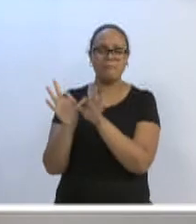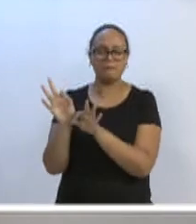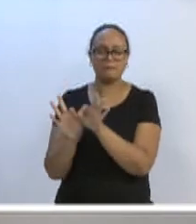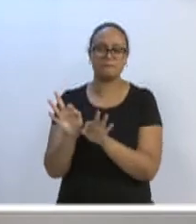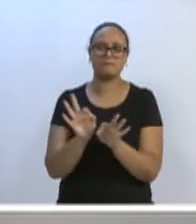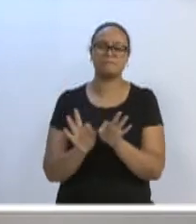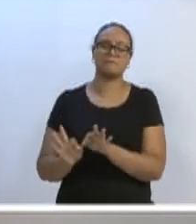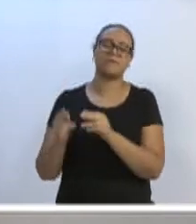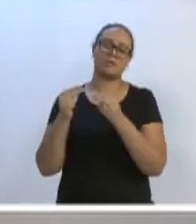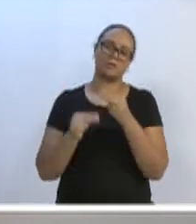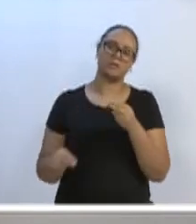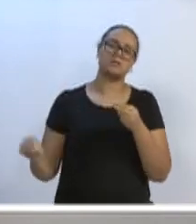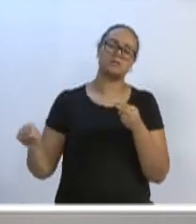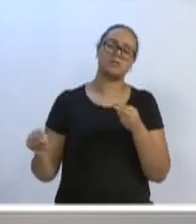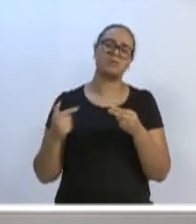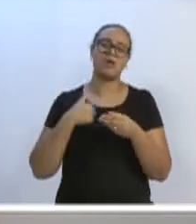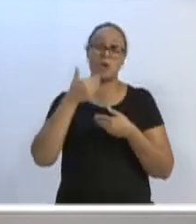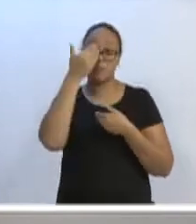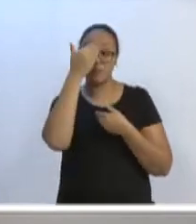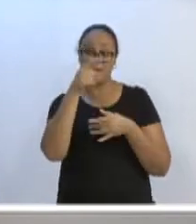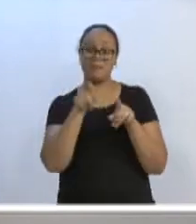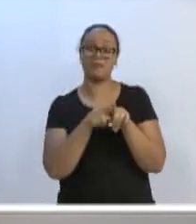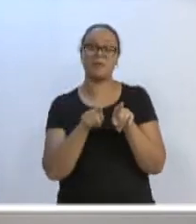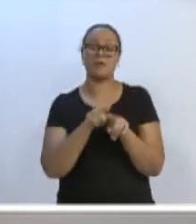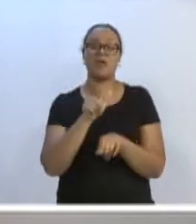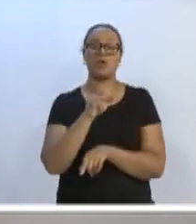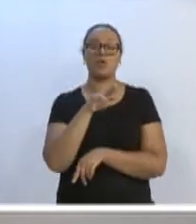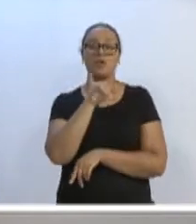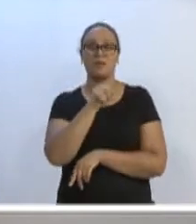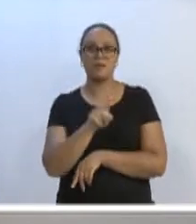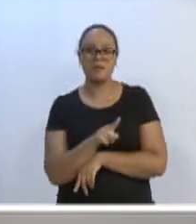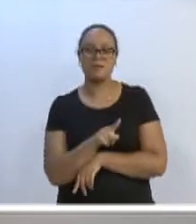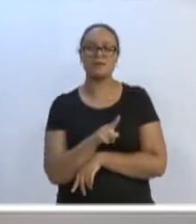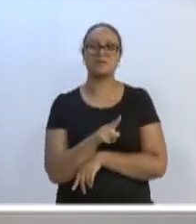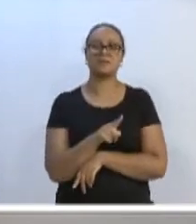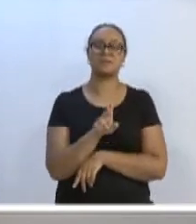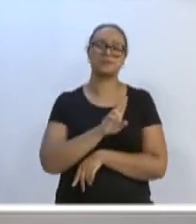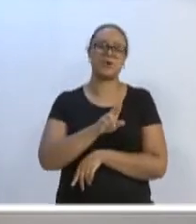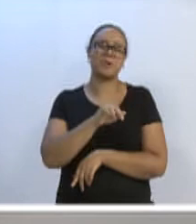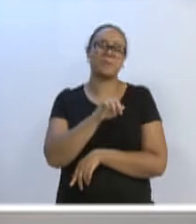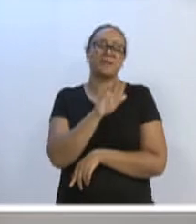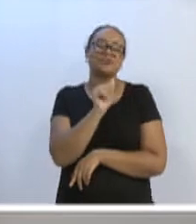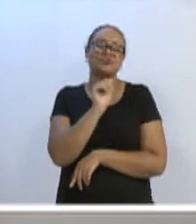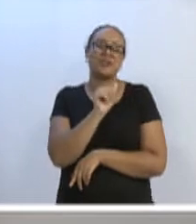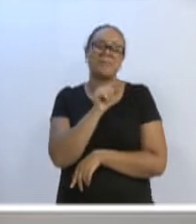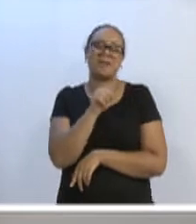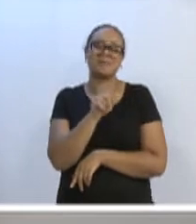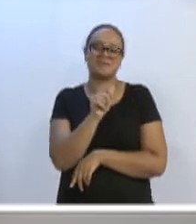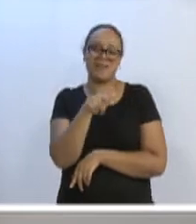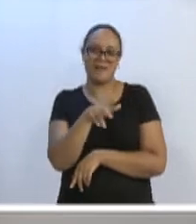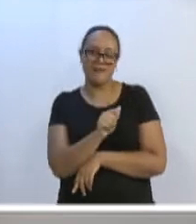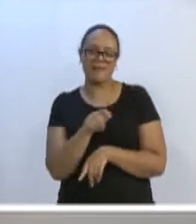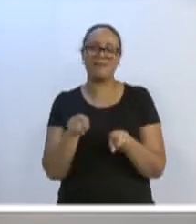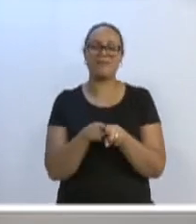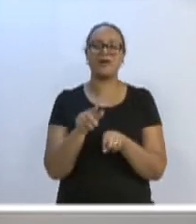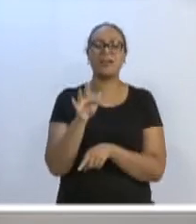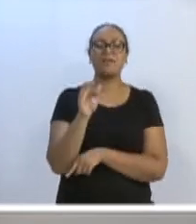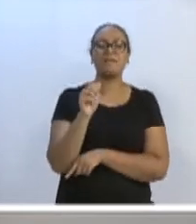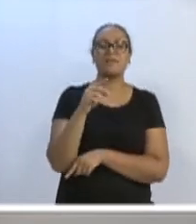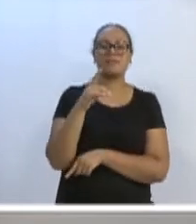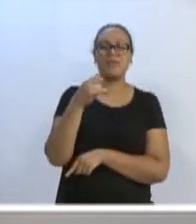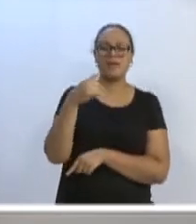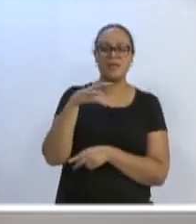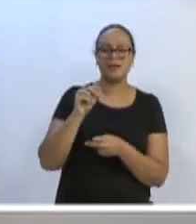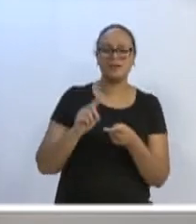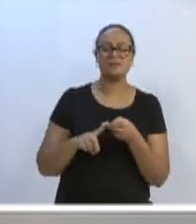essa inauguração. Gostaria de agradecer também o Luiz Gonzaga, que é o mais conhecido como Zaga, o Fidêncio, o Enir Stein, o Odilon